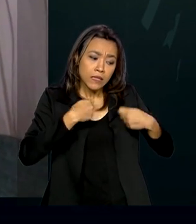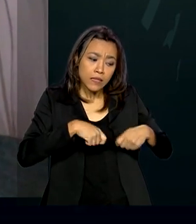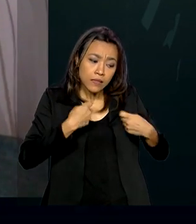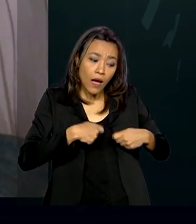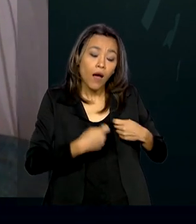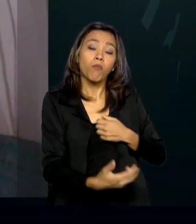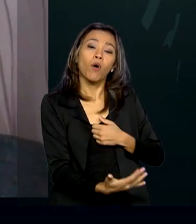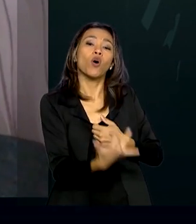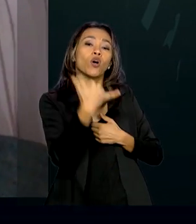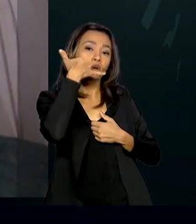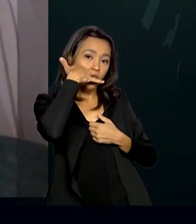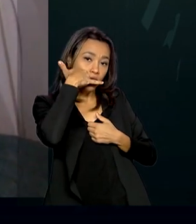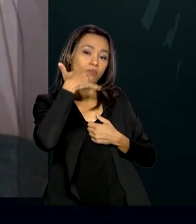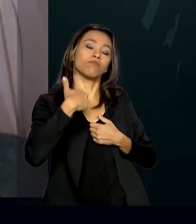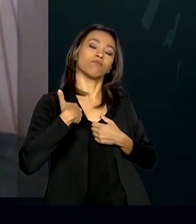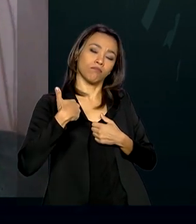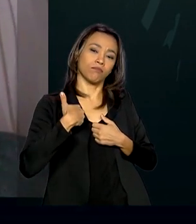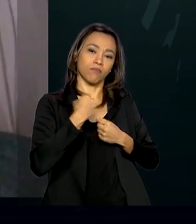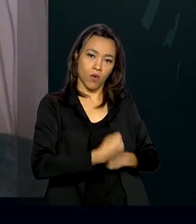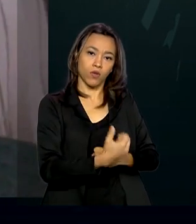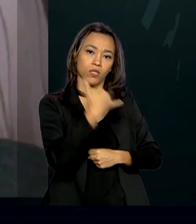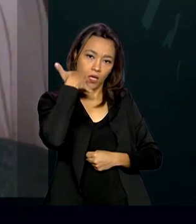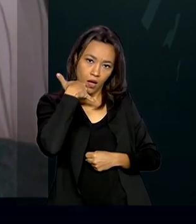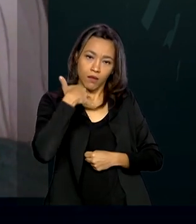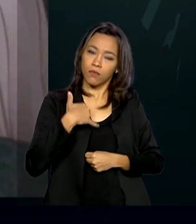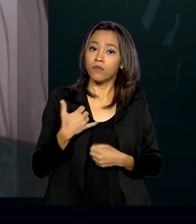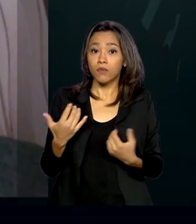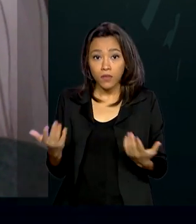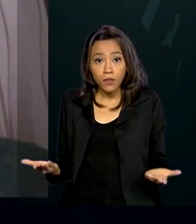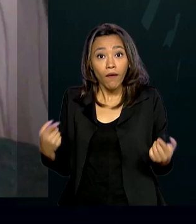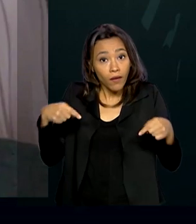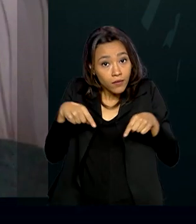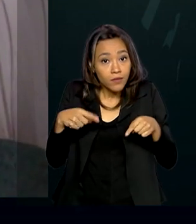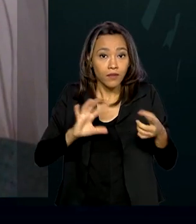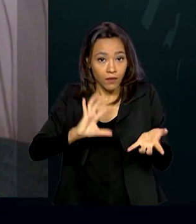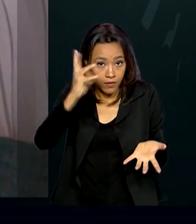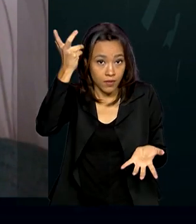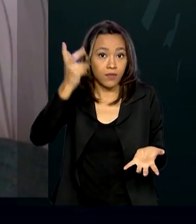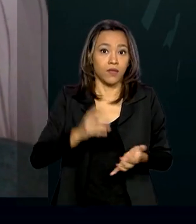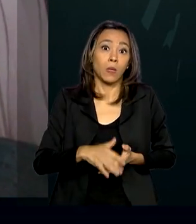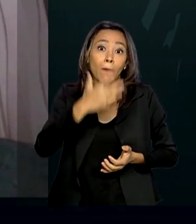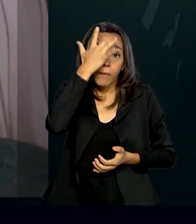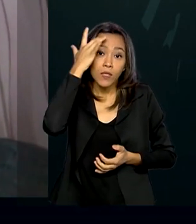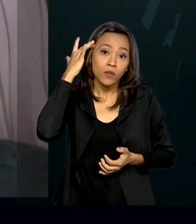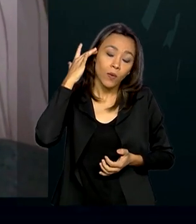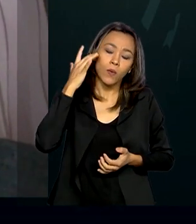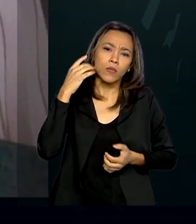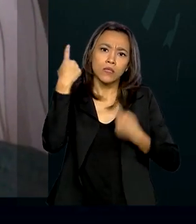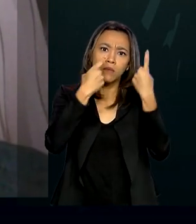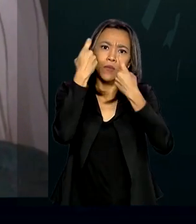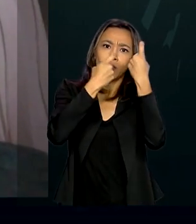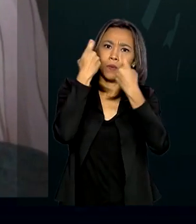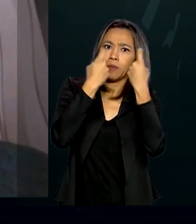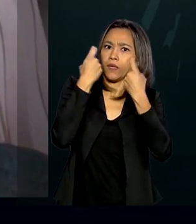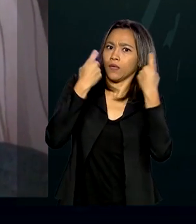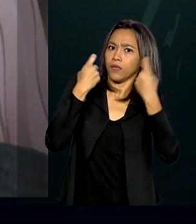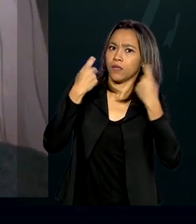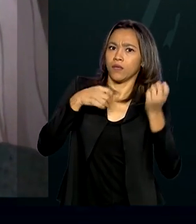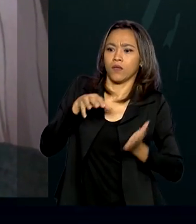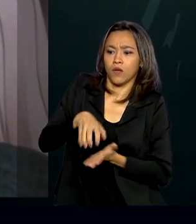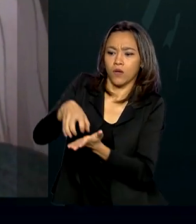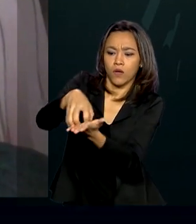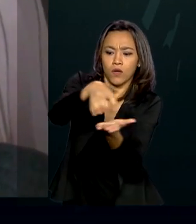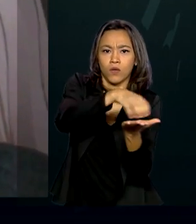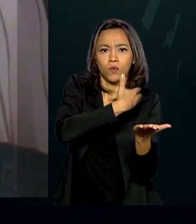contato, estamos aqui para te atender. Então é isso que estamos vivendo. Pessoas se preocupando, órgãos